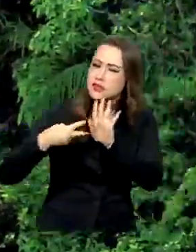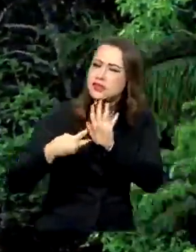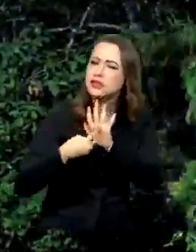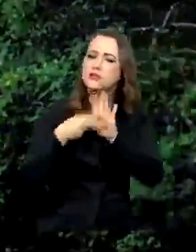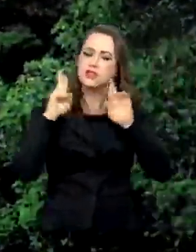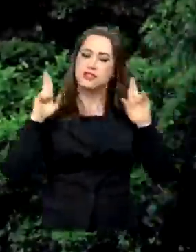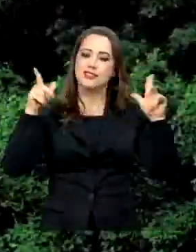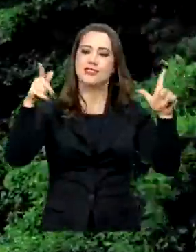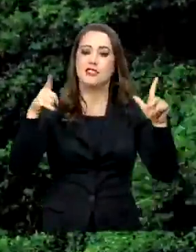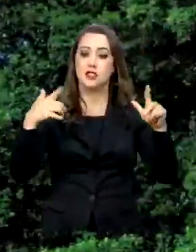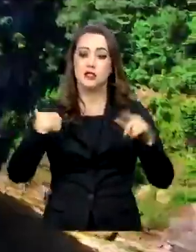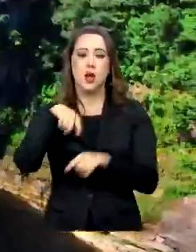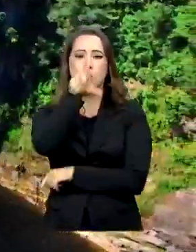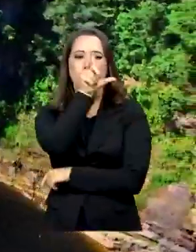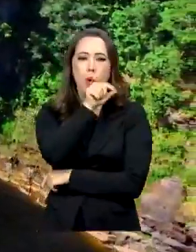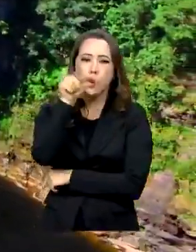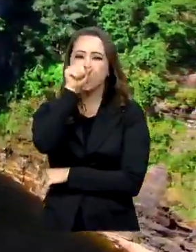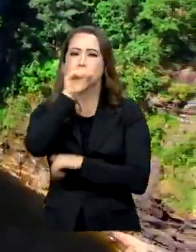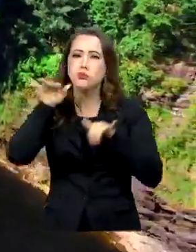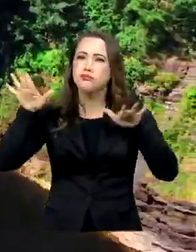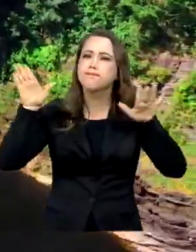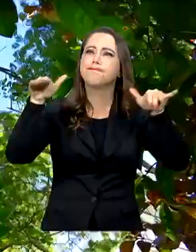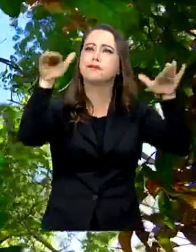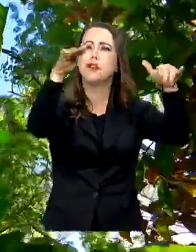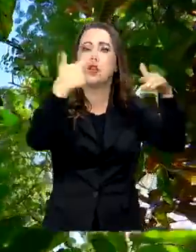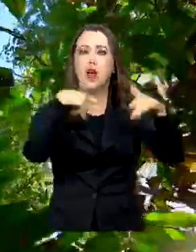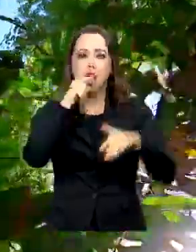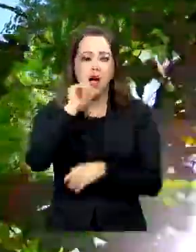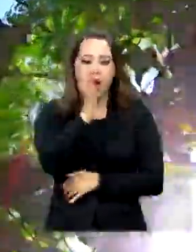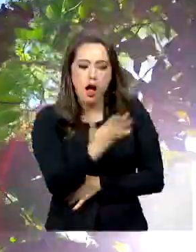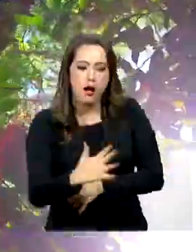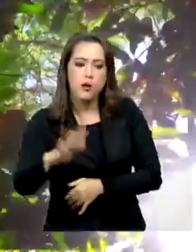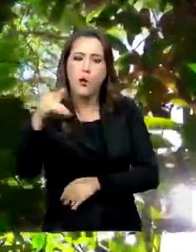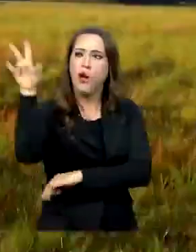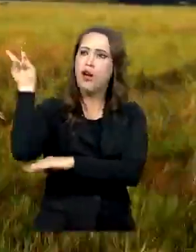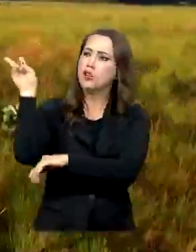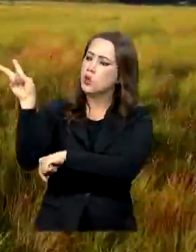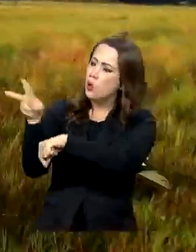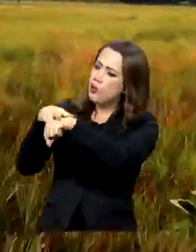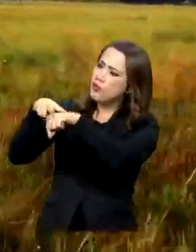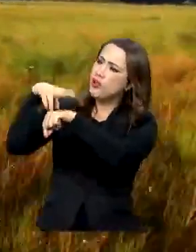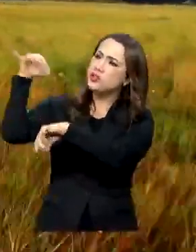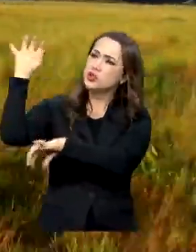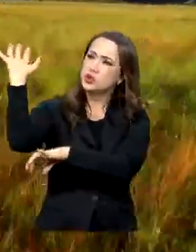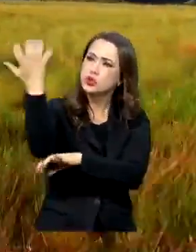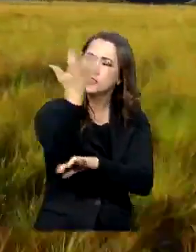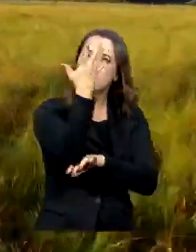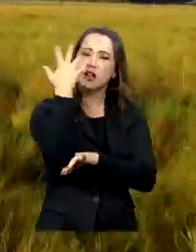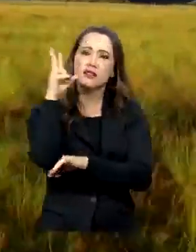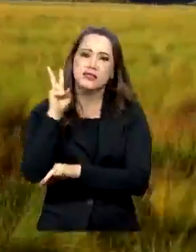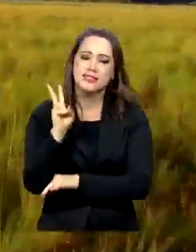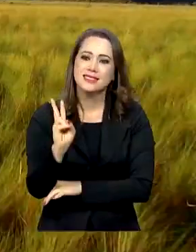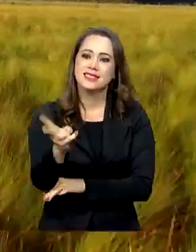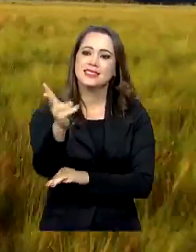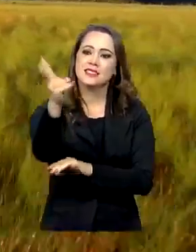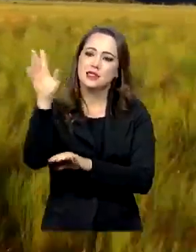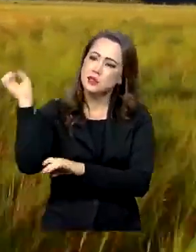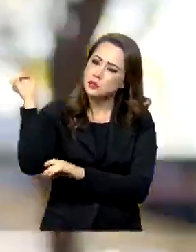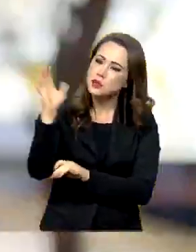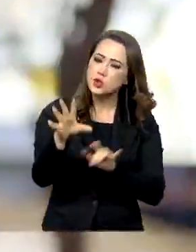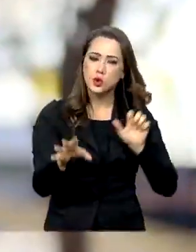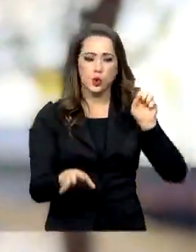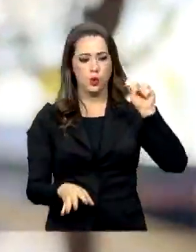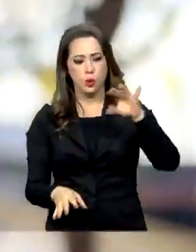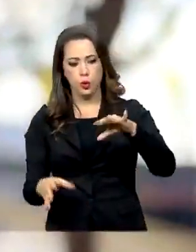A algazarra dos pássaros, o barulho das águas, o verde de nossas matas, vivamente iluminados, se unem ao